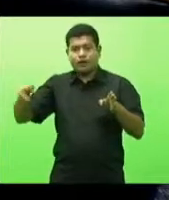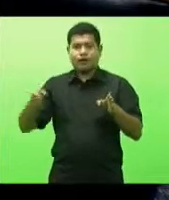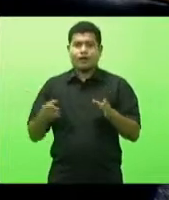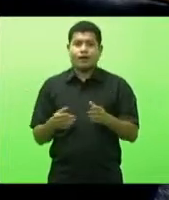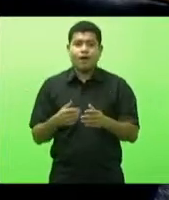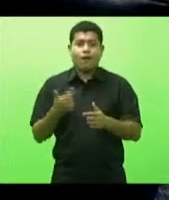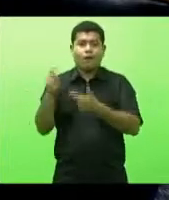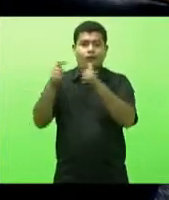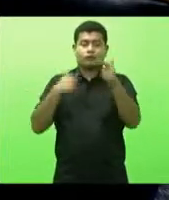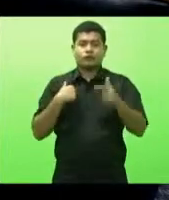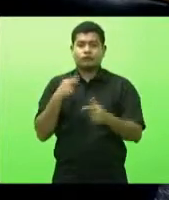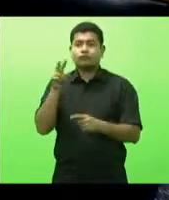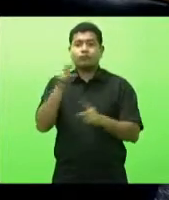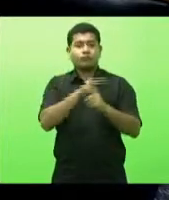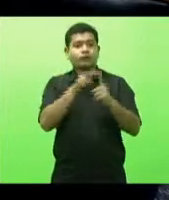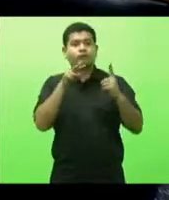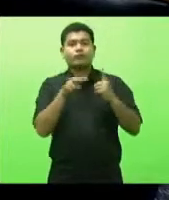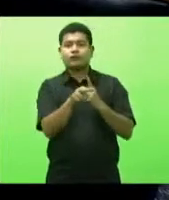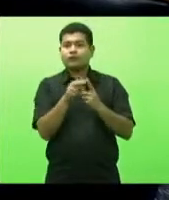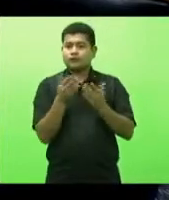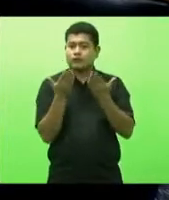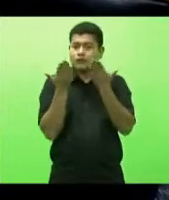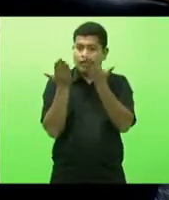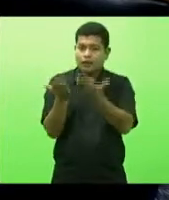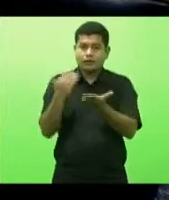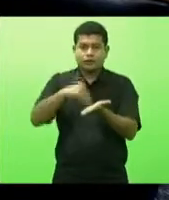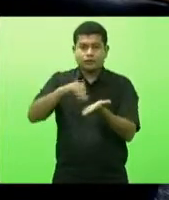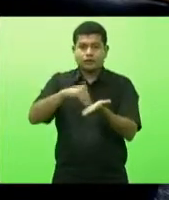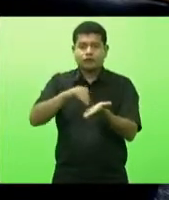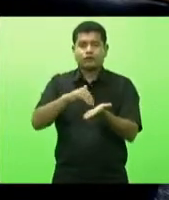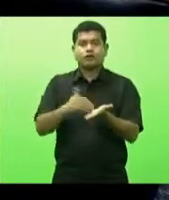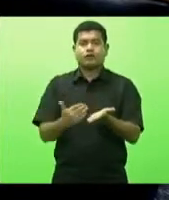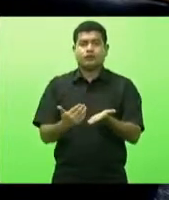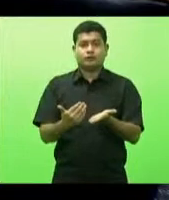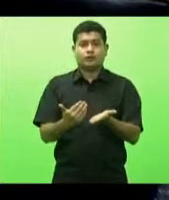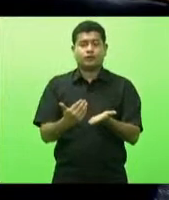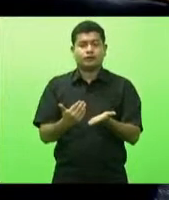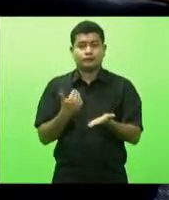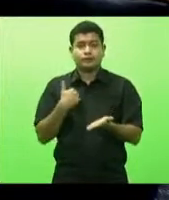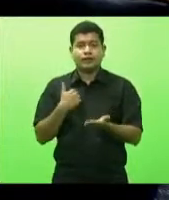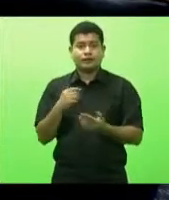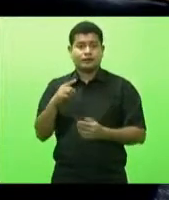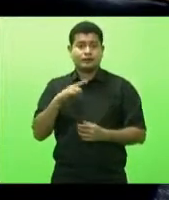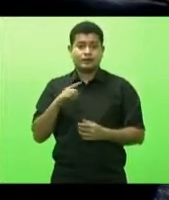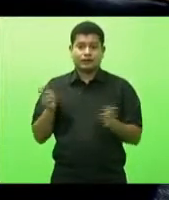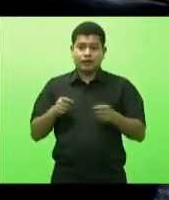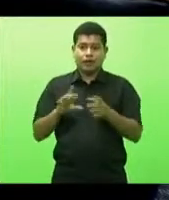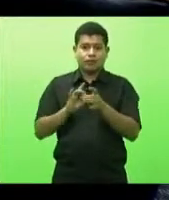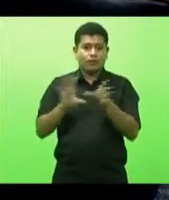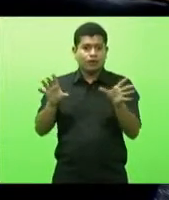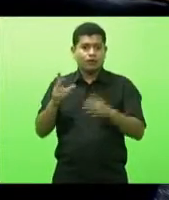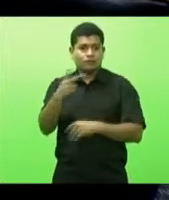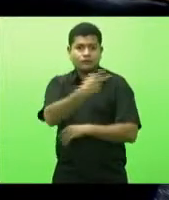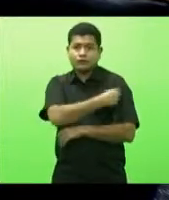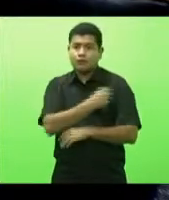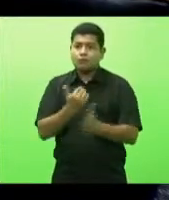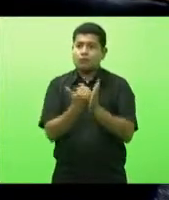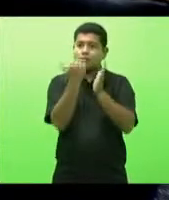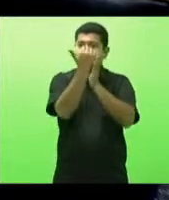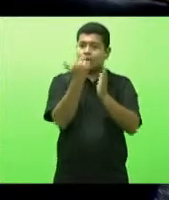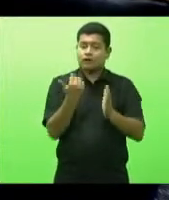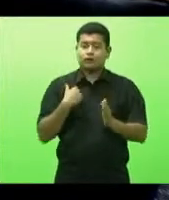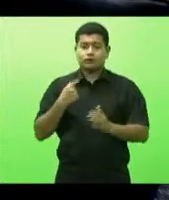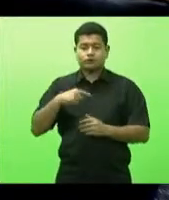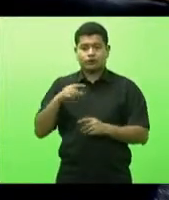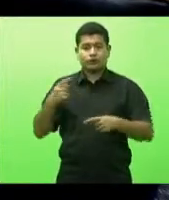secretaria de Estado de Saúde sobre a disponibilidade de demais doses de vacina nós temos visto esse debate a nível nacional mas ainda não